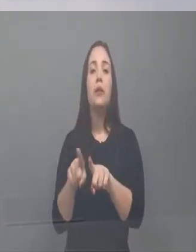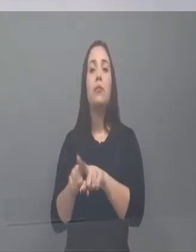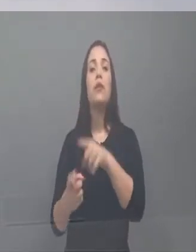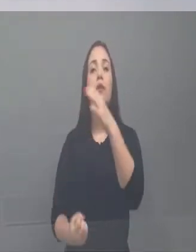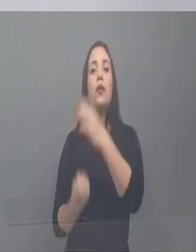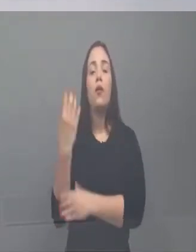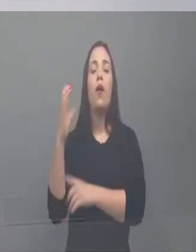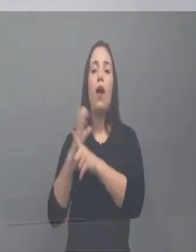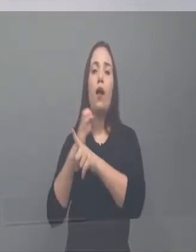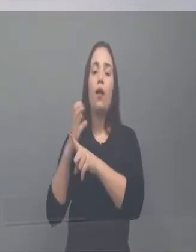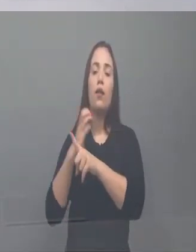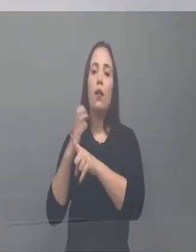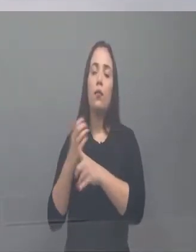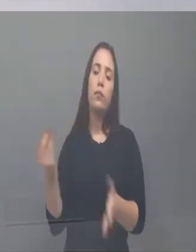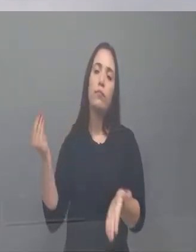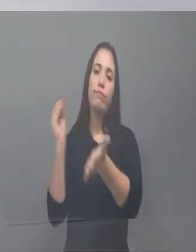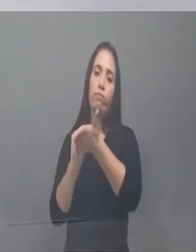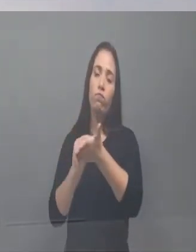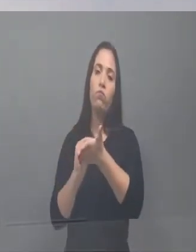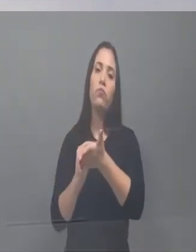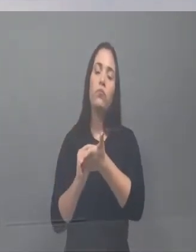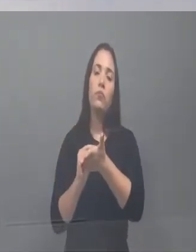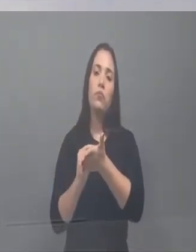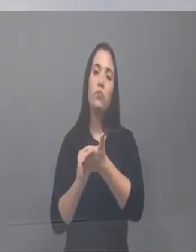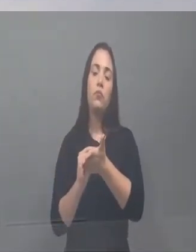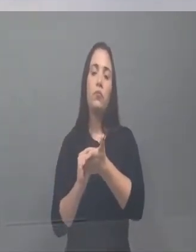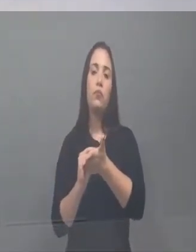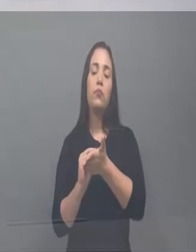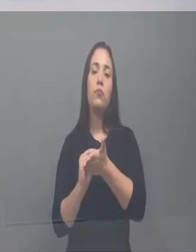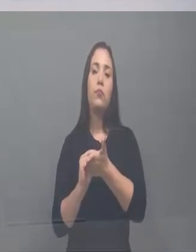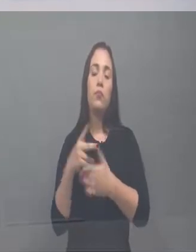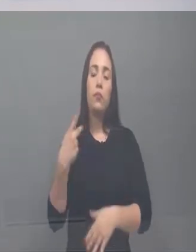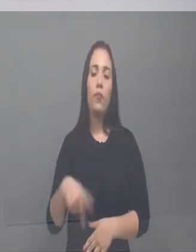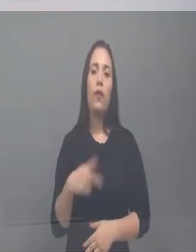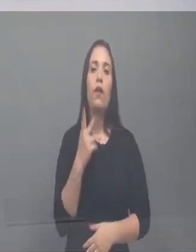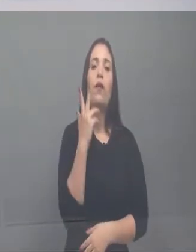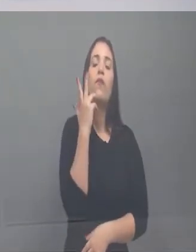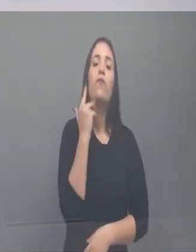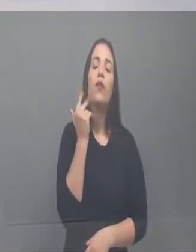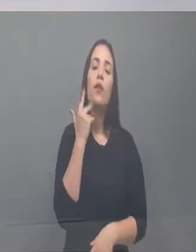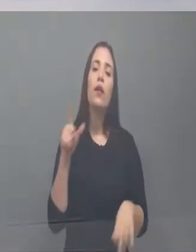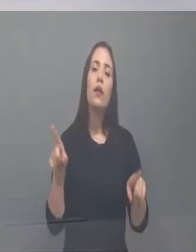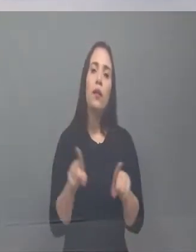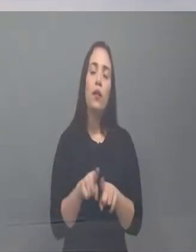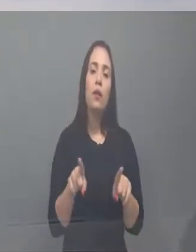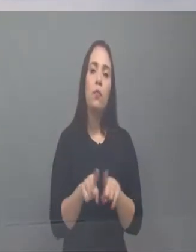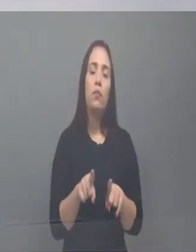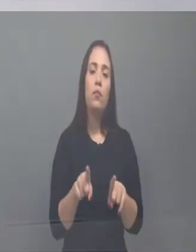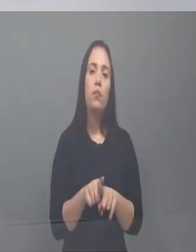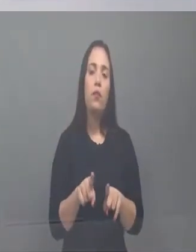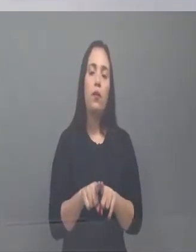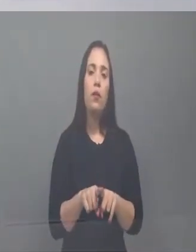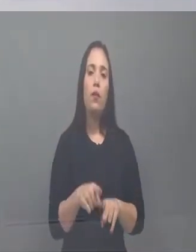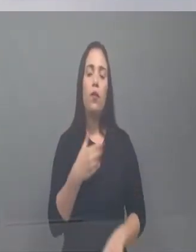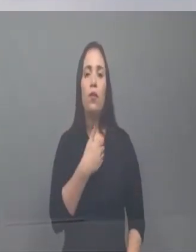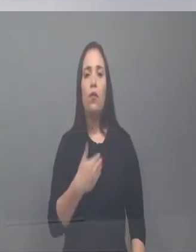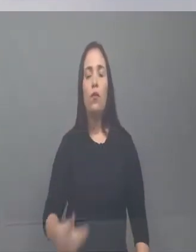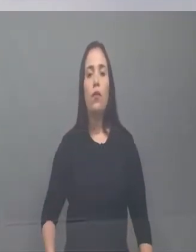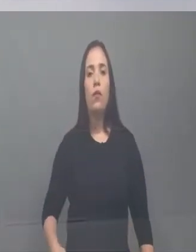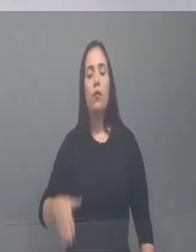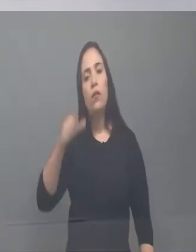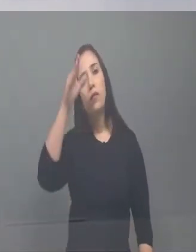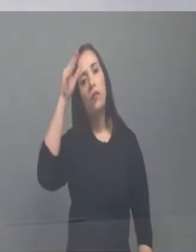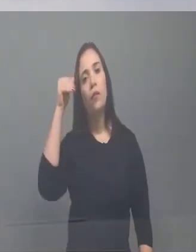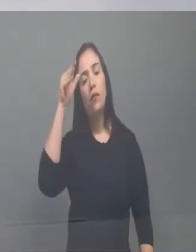oficial do Estado do Ceará, aliás, do município de Fortaleza, e depois colocamos também a nível de Estado, né, o governador